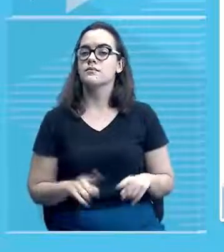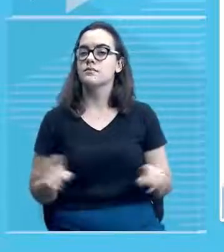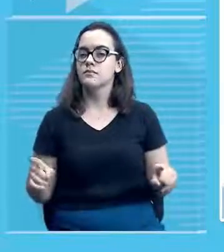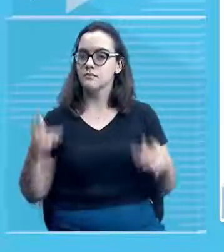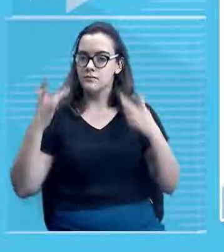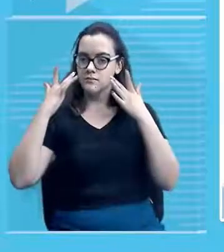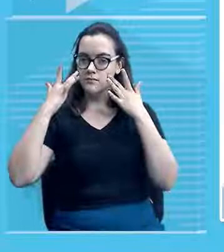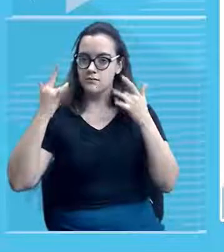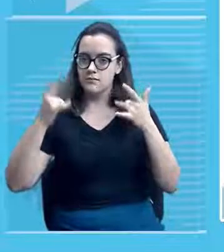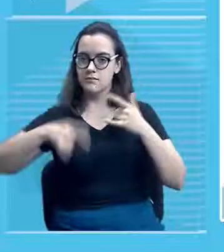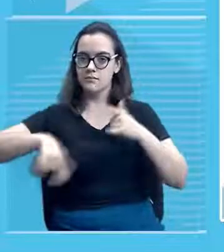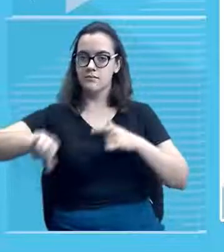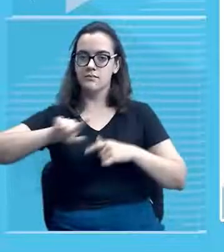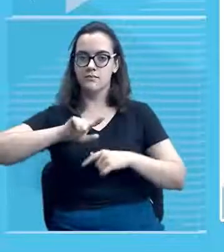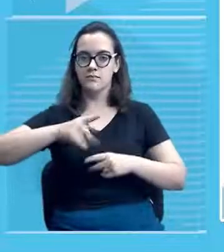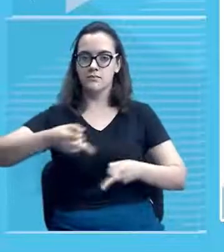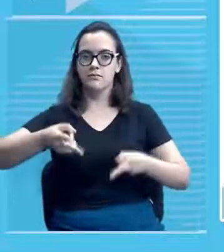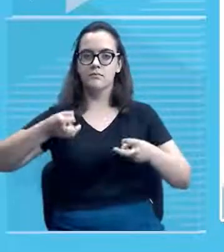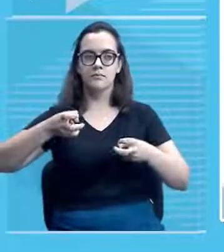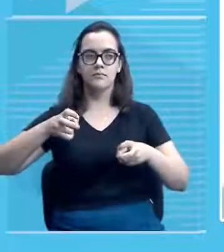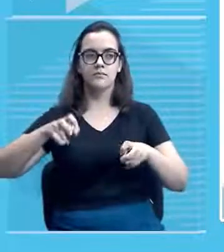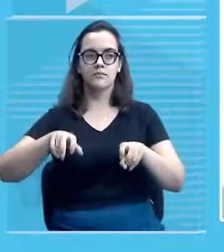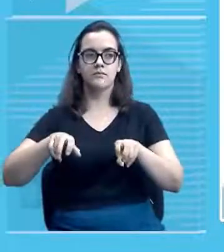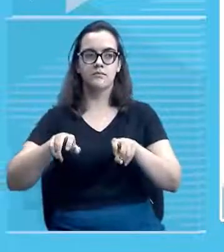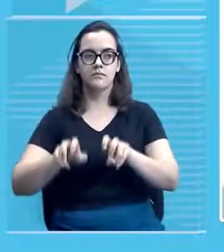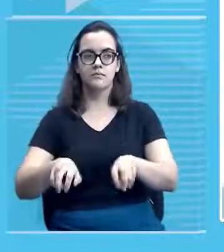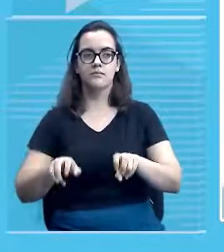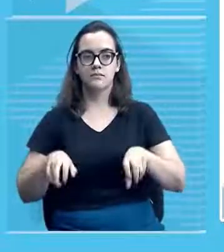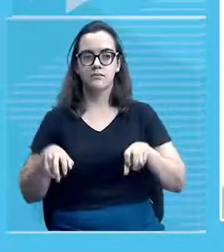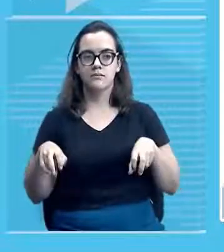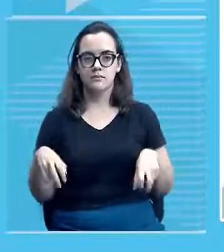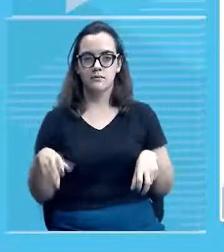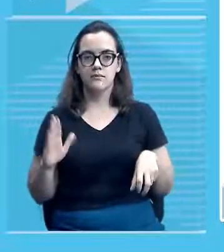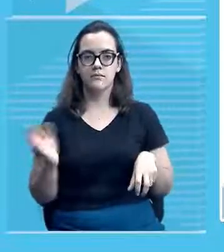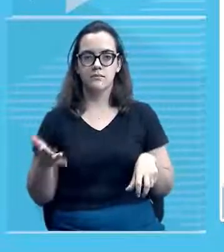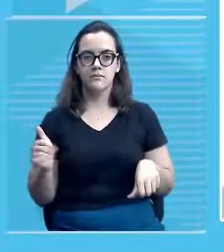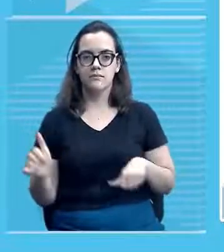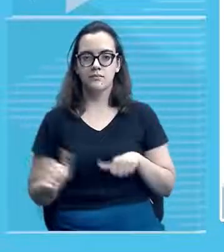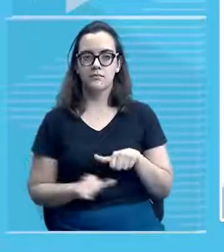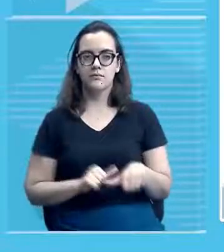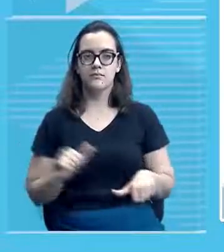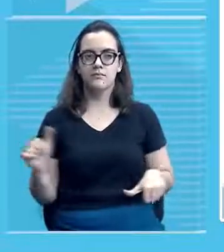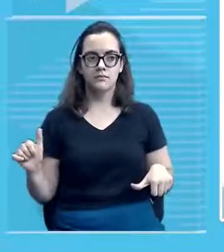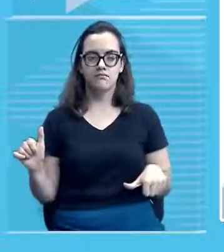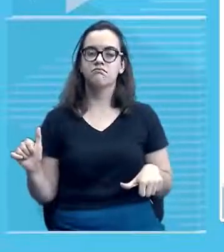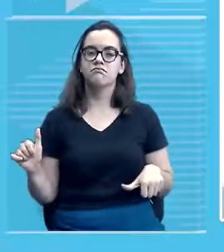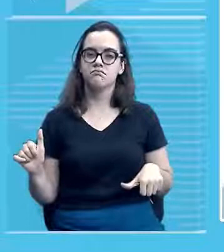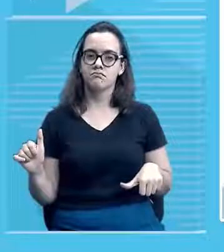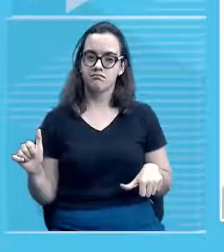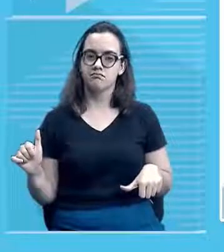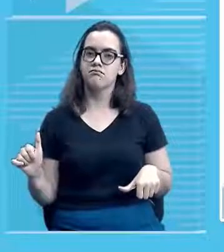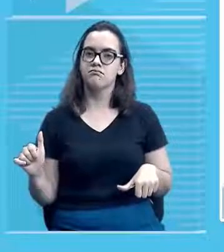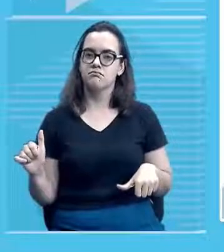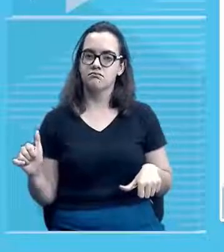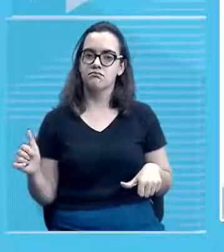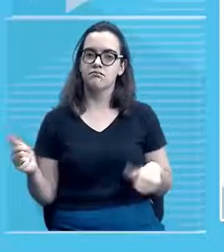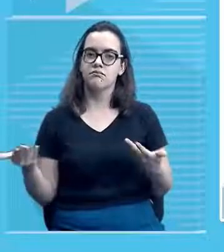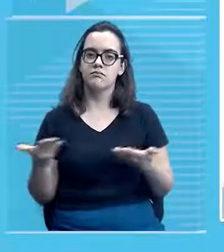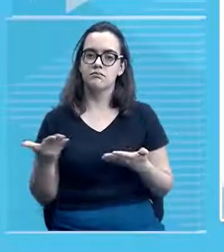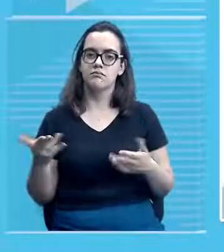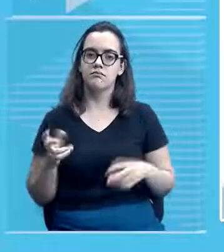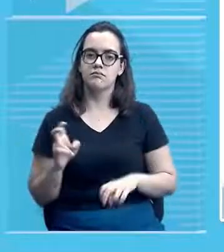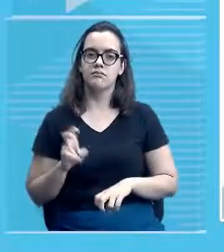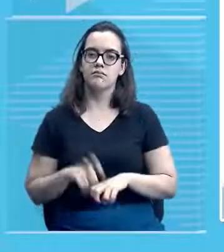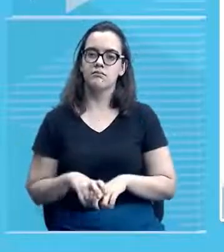você vê aqui essas cadeiras dessa forma atualmente isso aqui foi modificado viu? as cadeiras são mais modernas né?